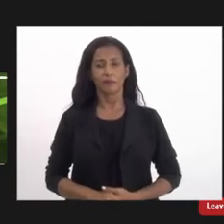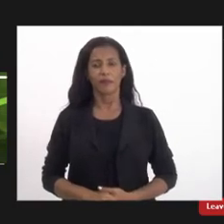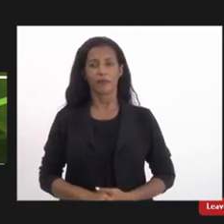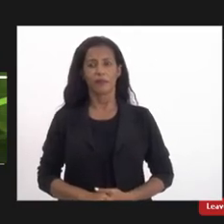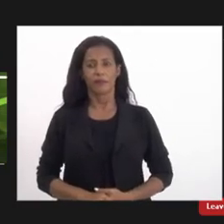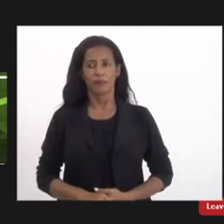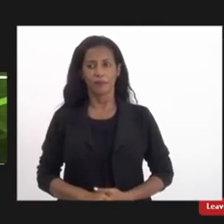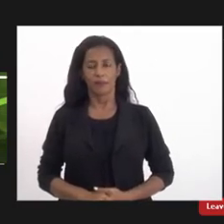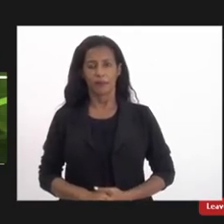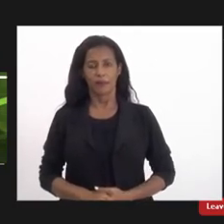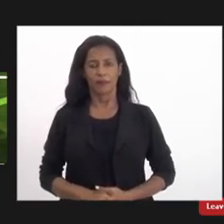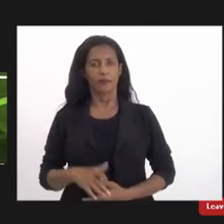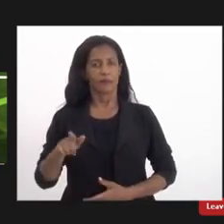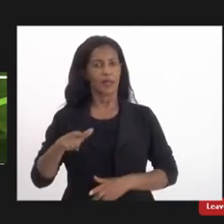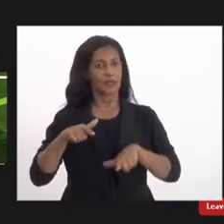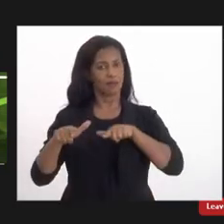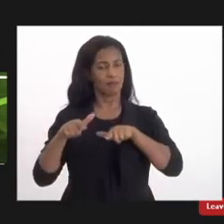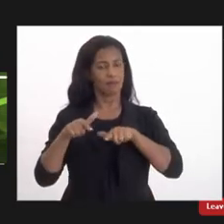essa atividade.